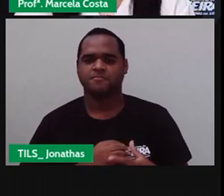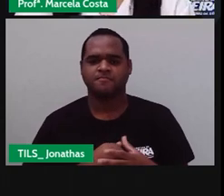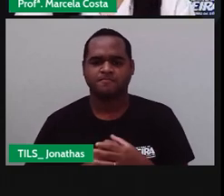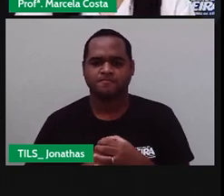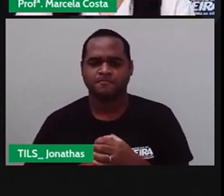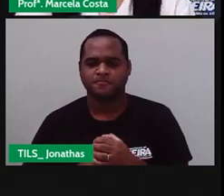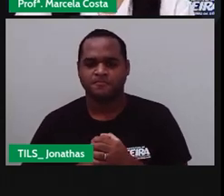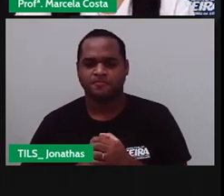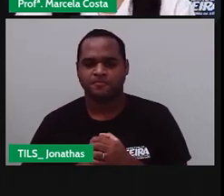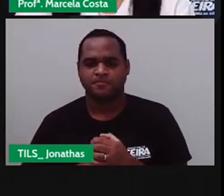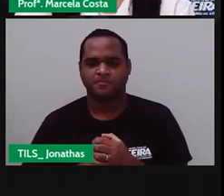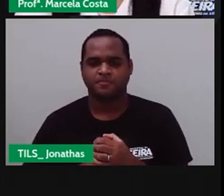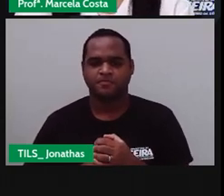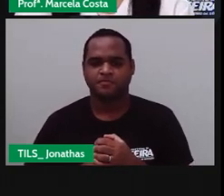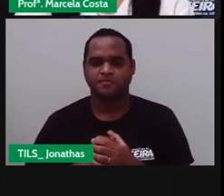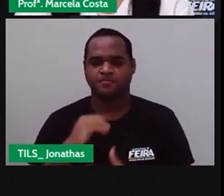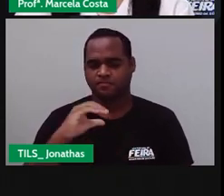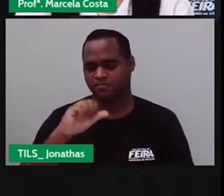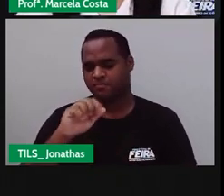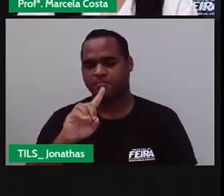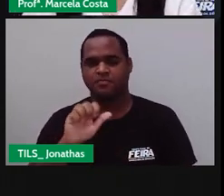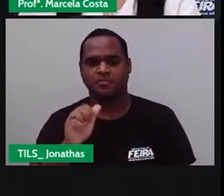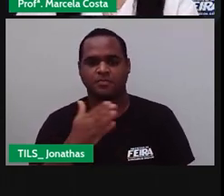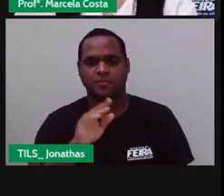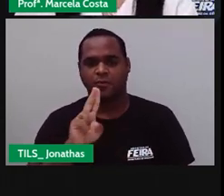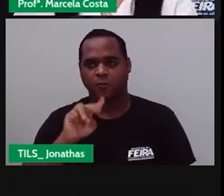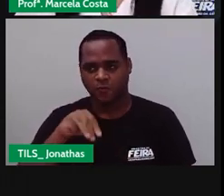Cada um Na sua